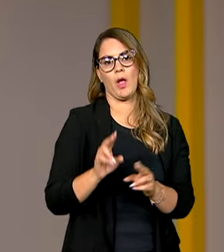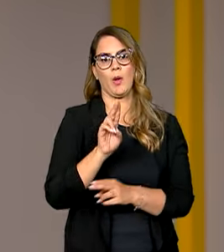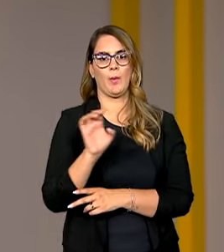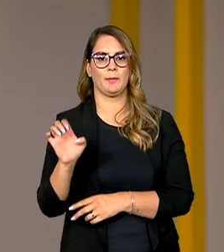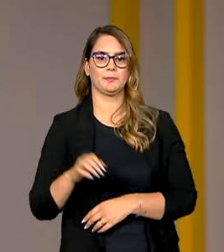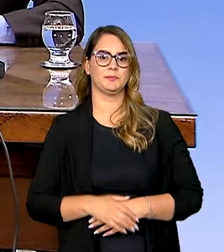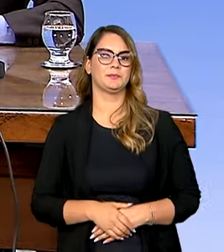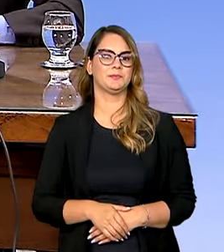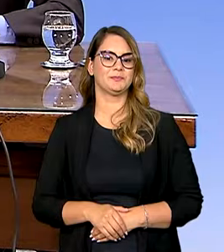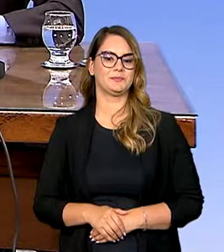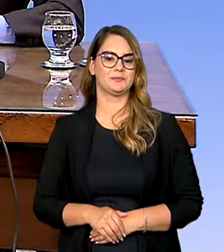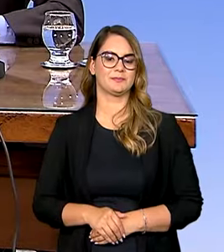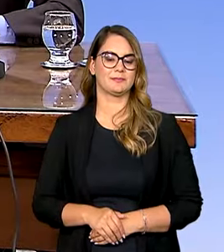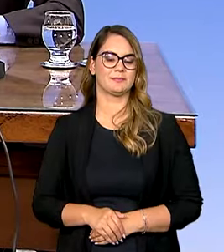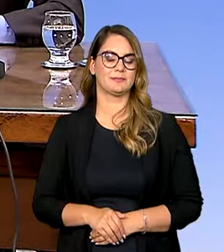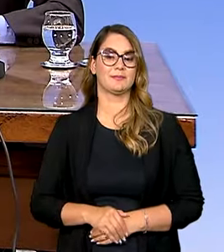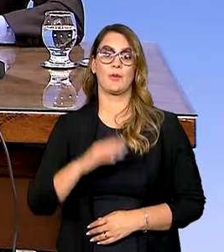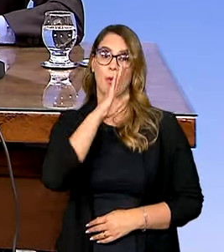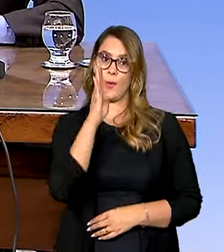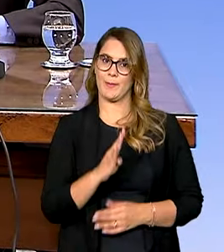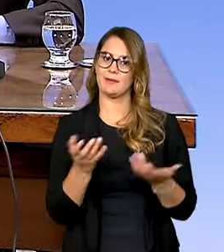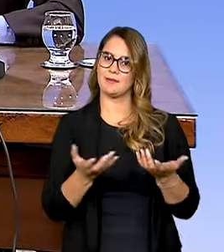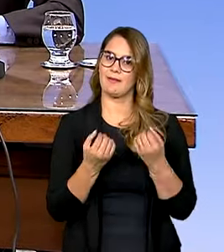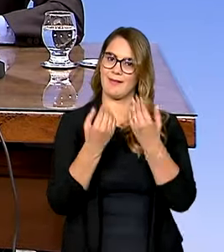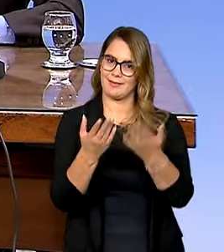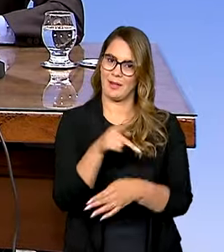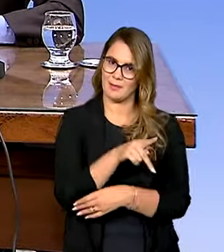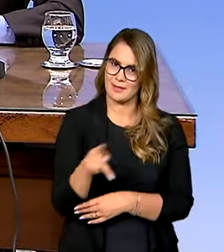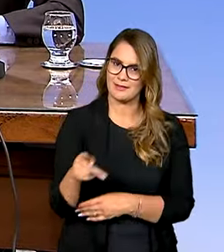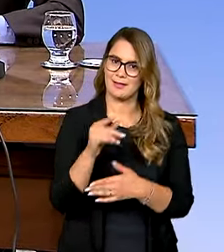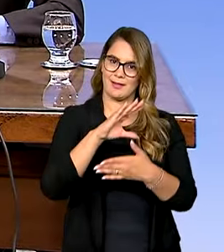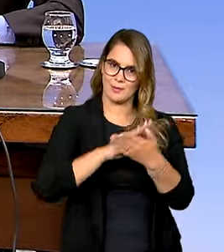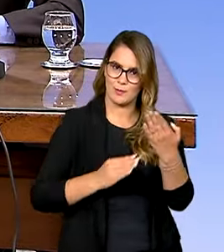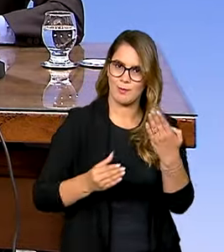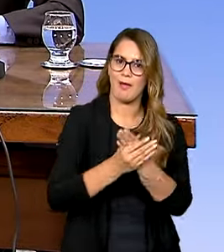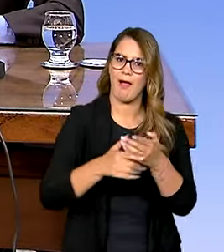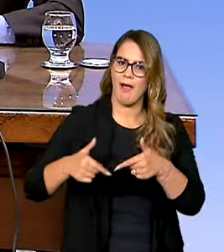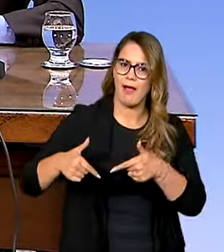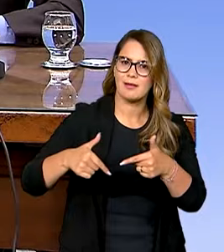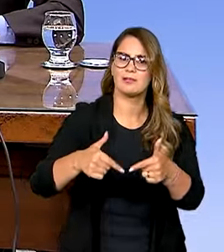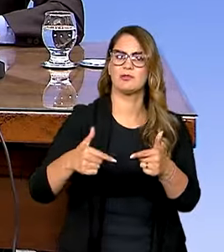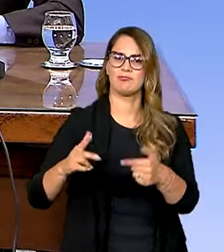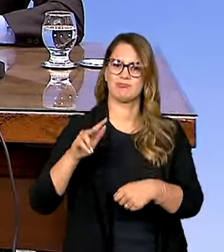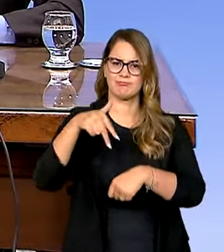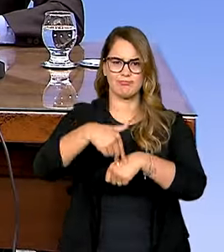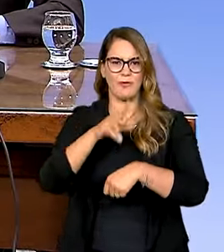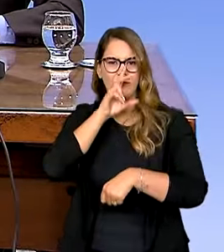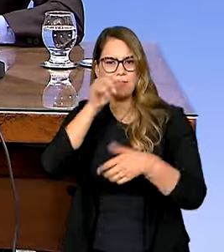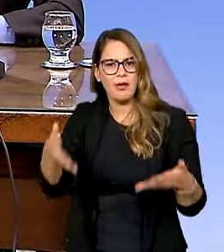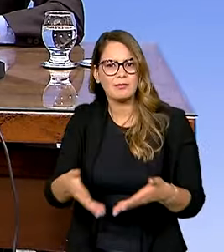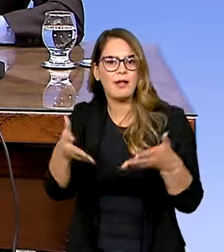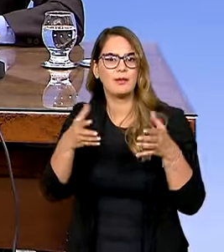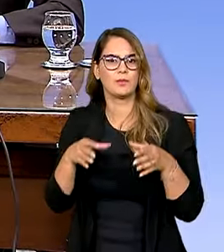Europeia. O Brasil quer entregar a presidência do Mercosul com ações de destaque no fortalecimento